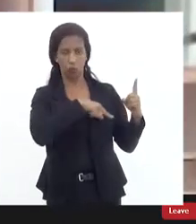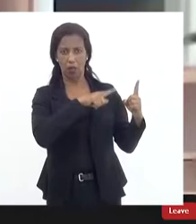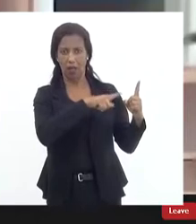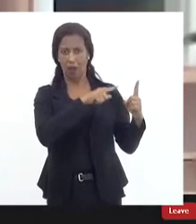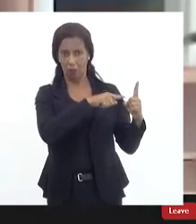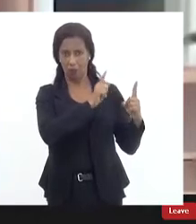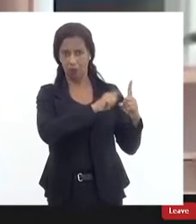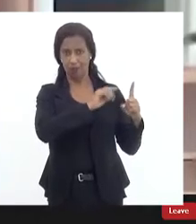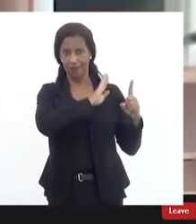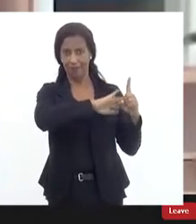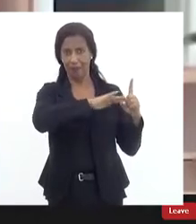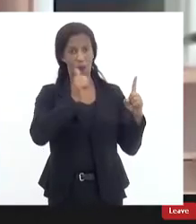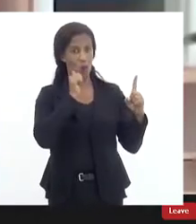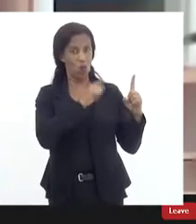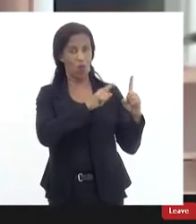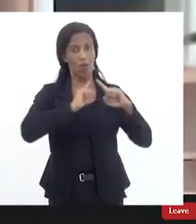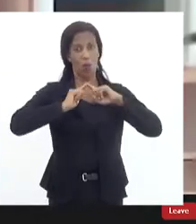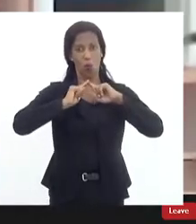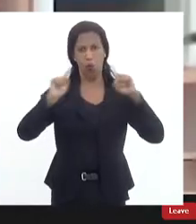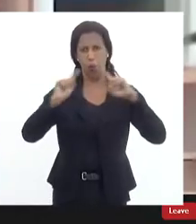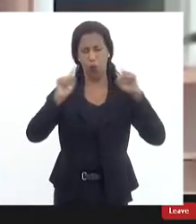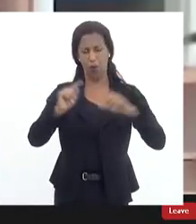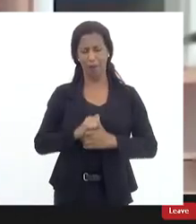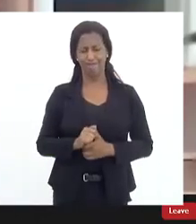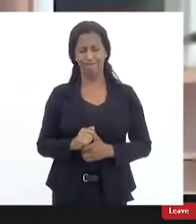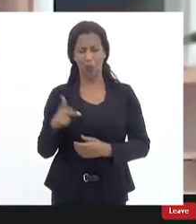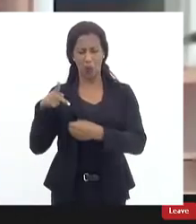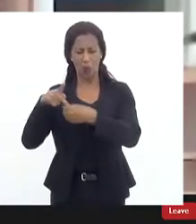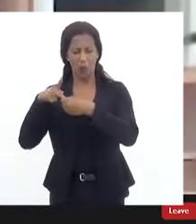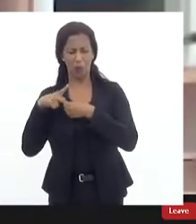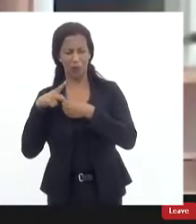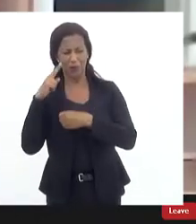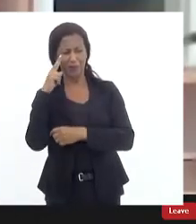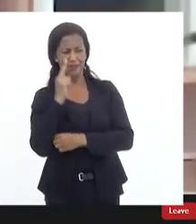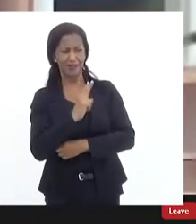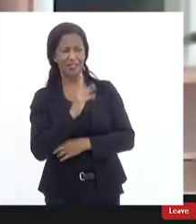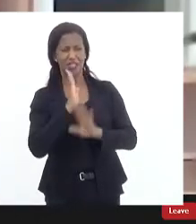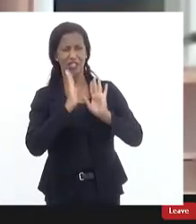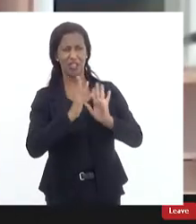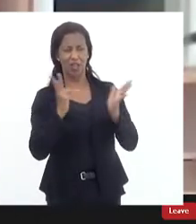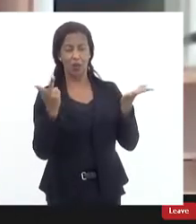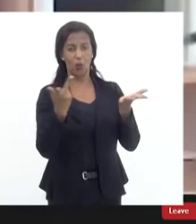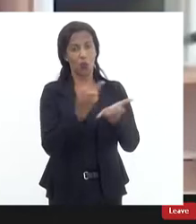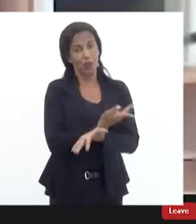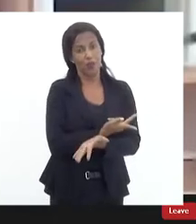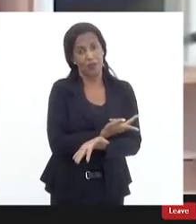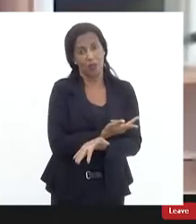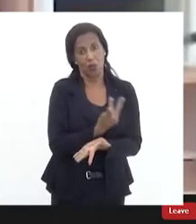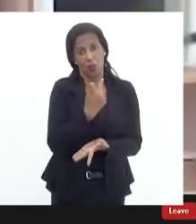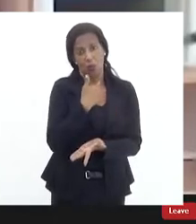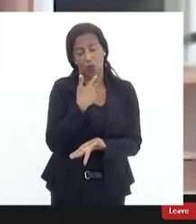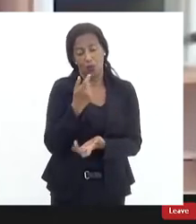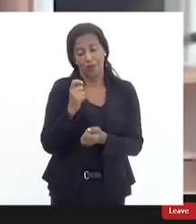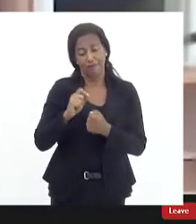abusivo e a gente fica na seguinte situação se o evento já ocorreu não há muito o fazer